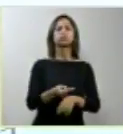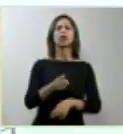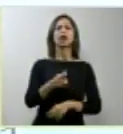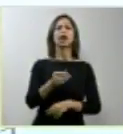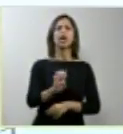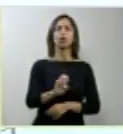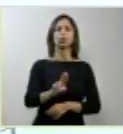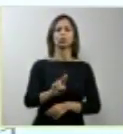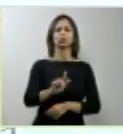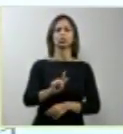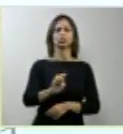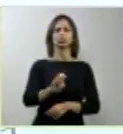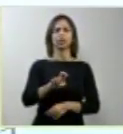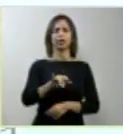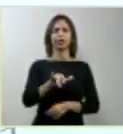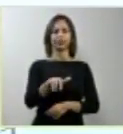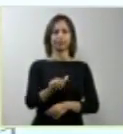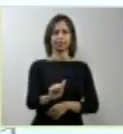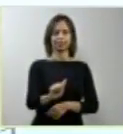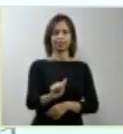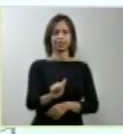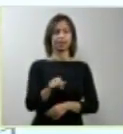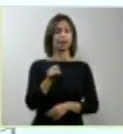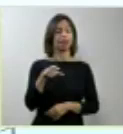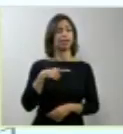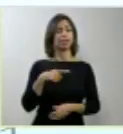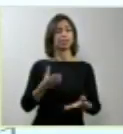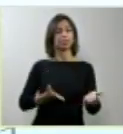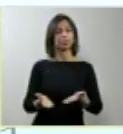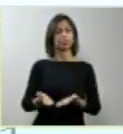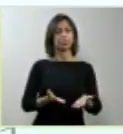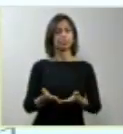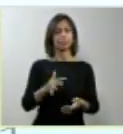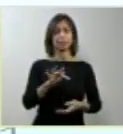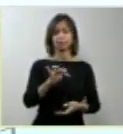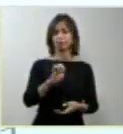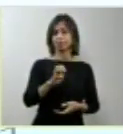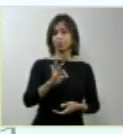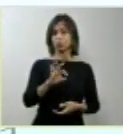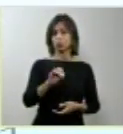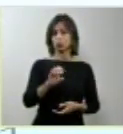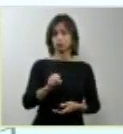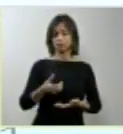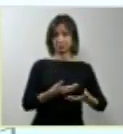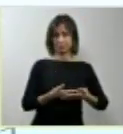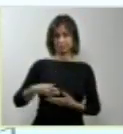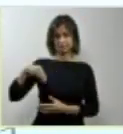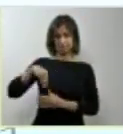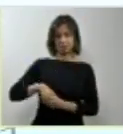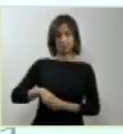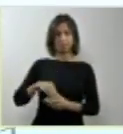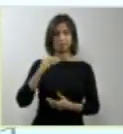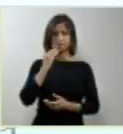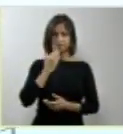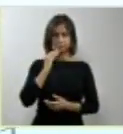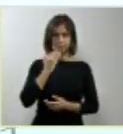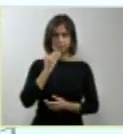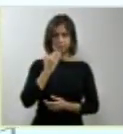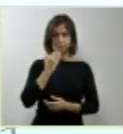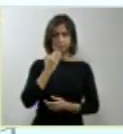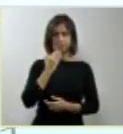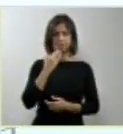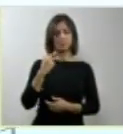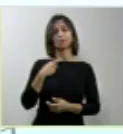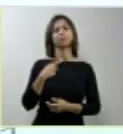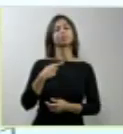trata fetos com malformações, até para que eles sobrevivam. Em segundo